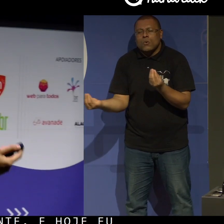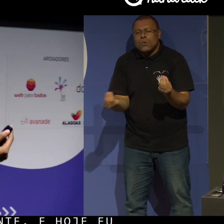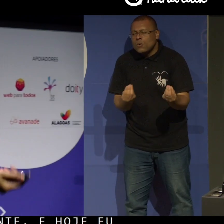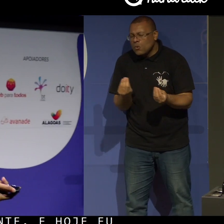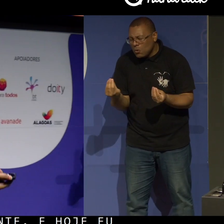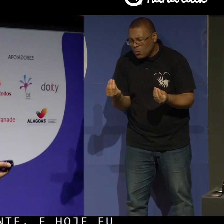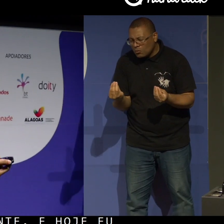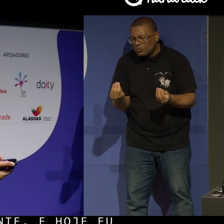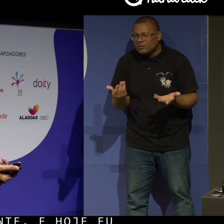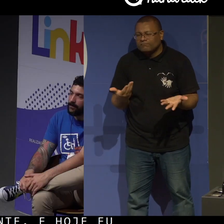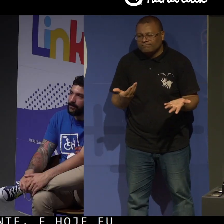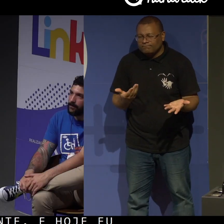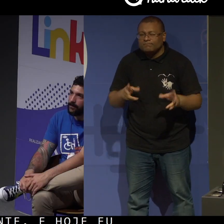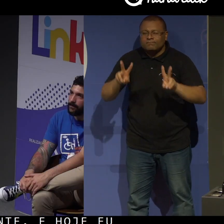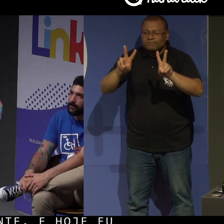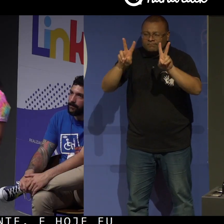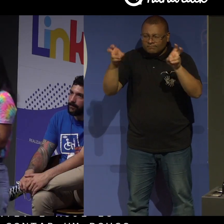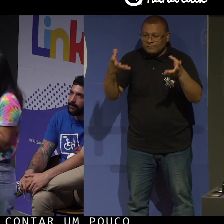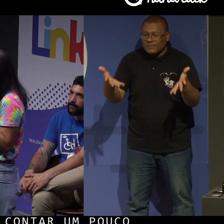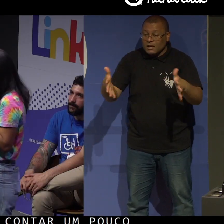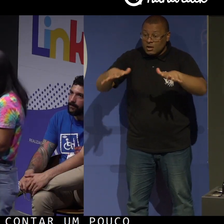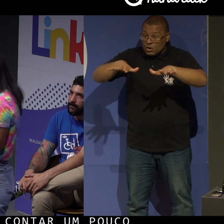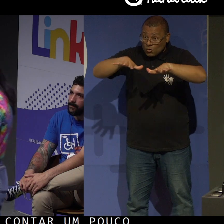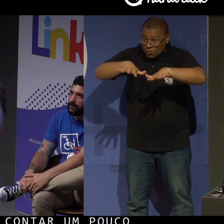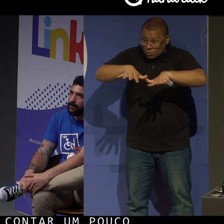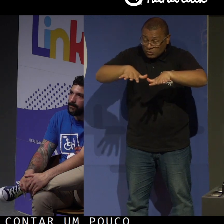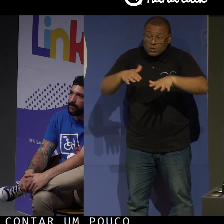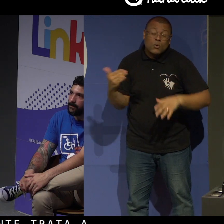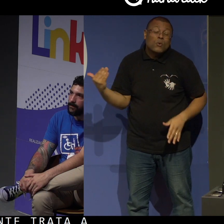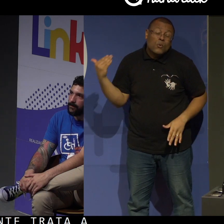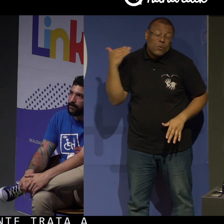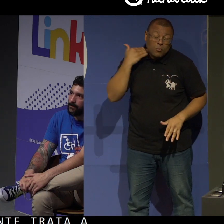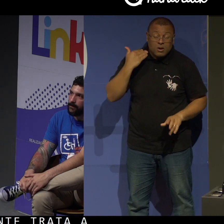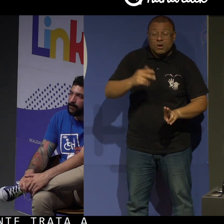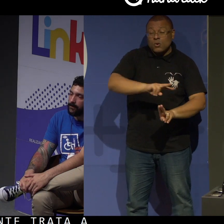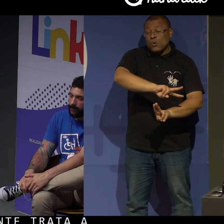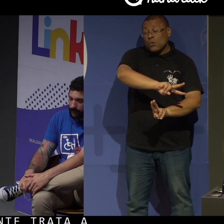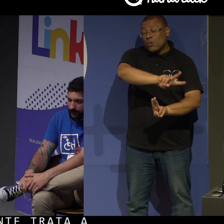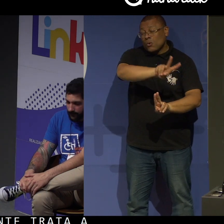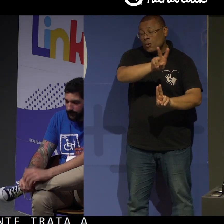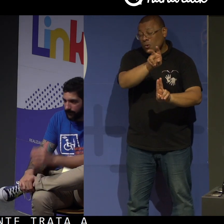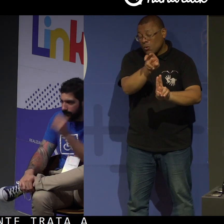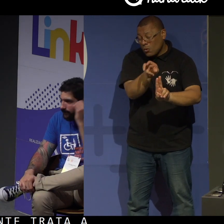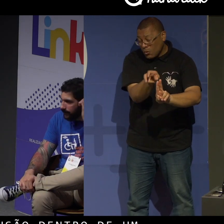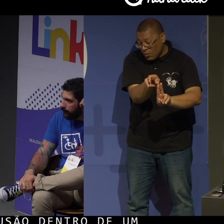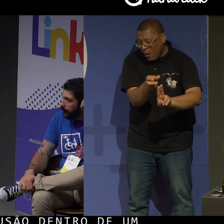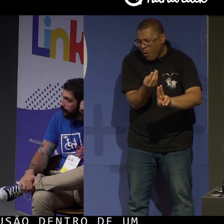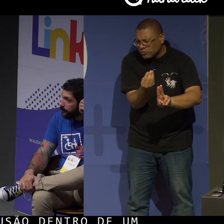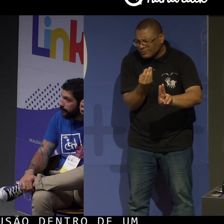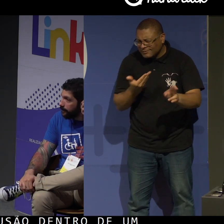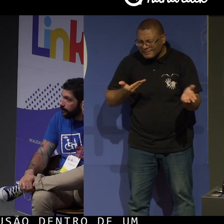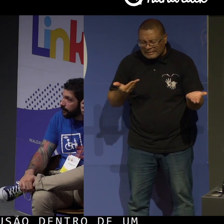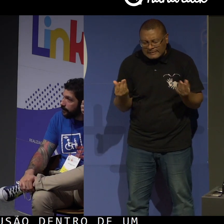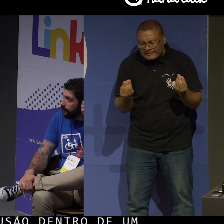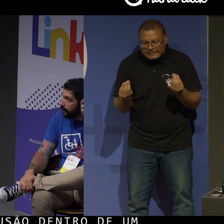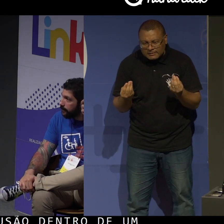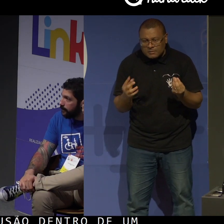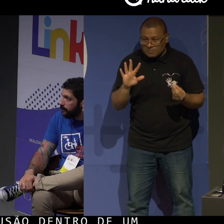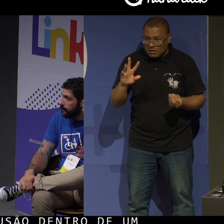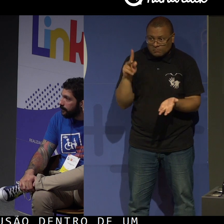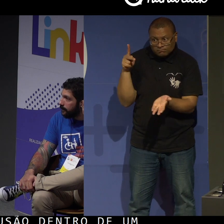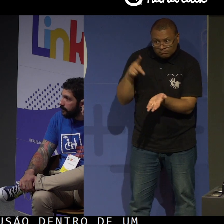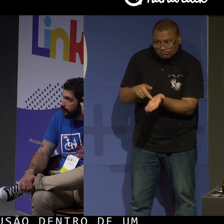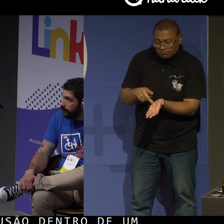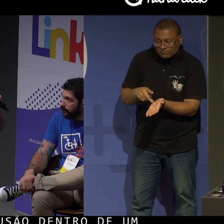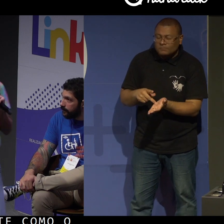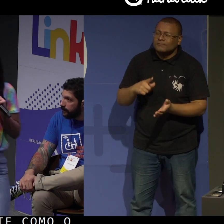gente trata a questão da inclusão dentro de um banco tão gigante como o Bradesco. Mas, de fato, o